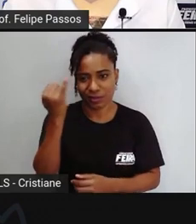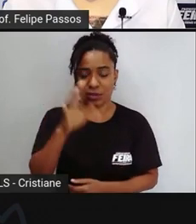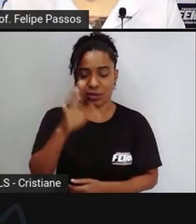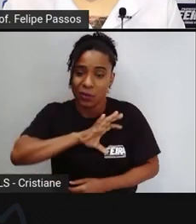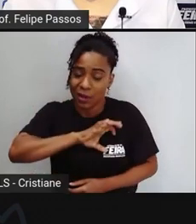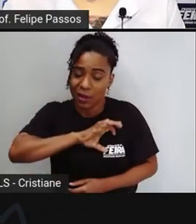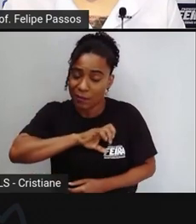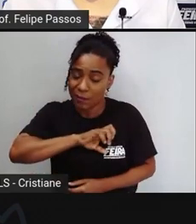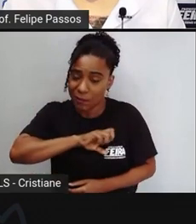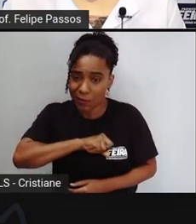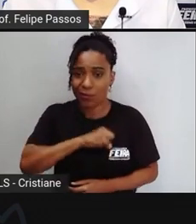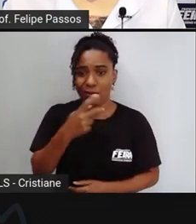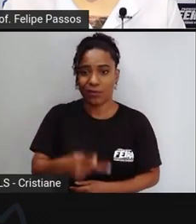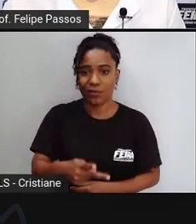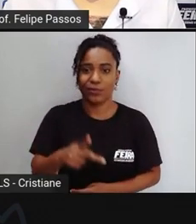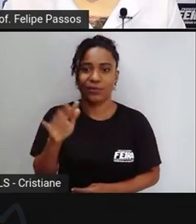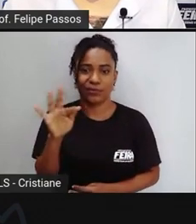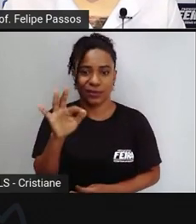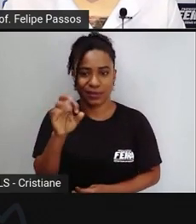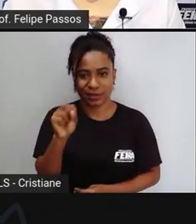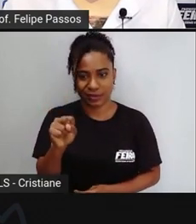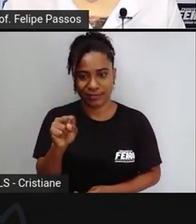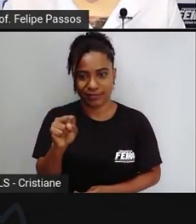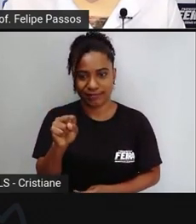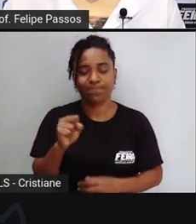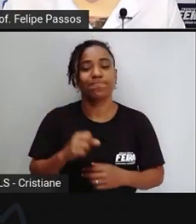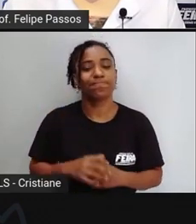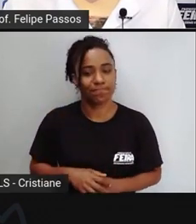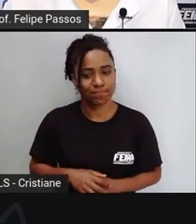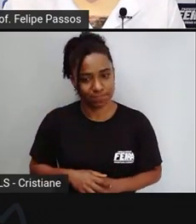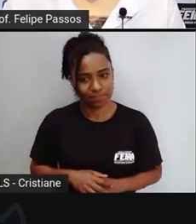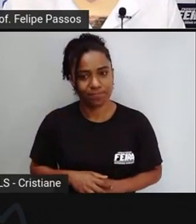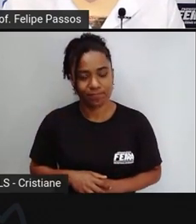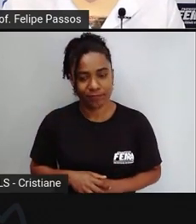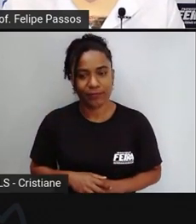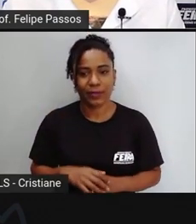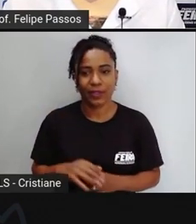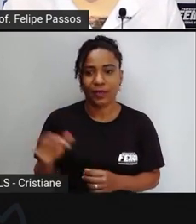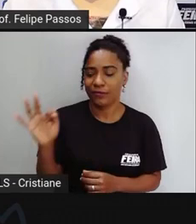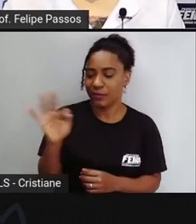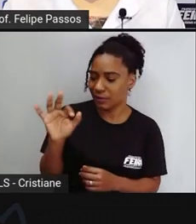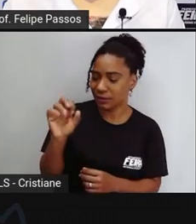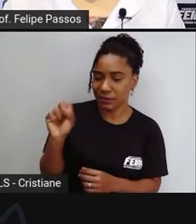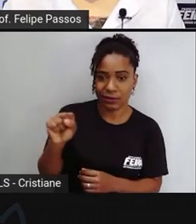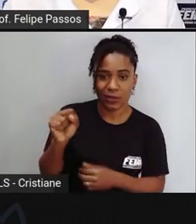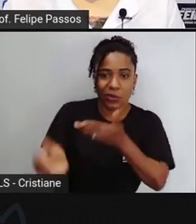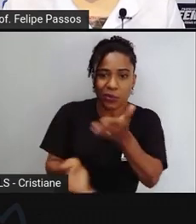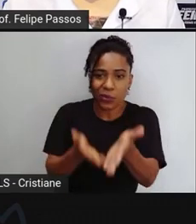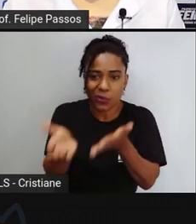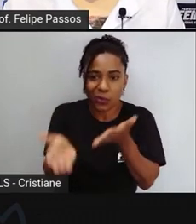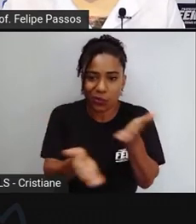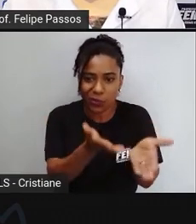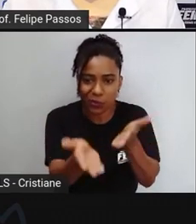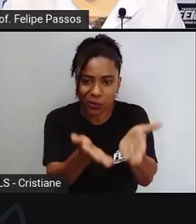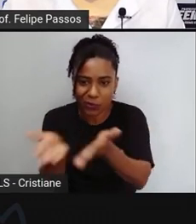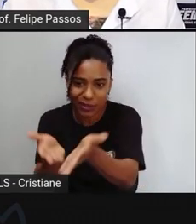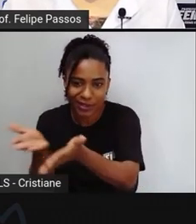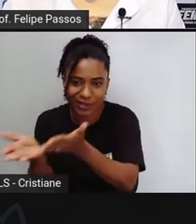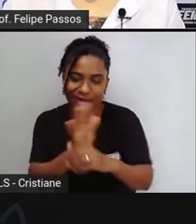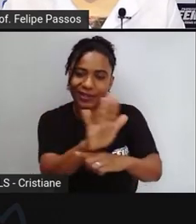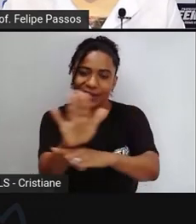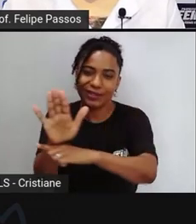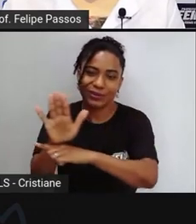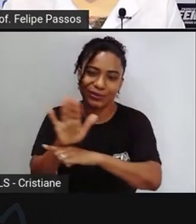e esse amor possa se transformar em ação positiva em